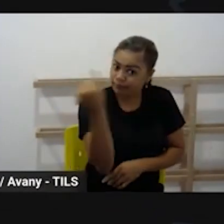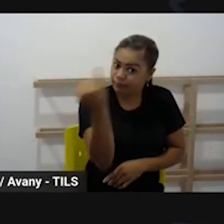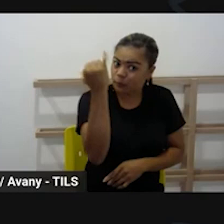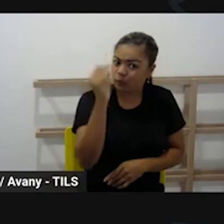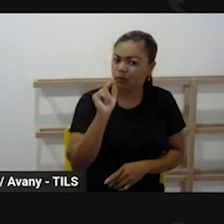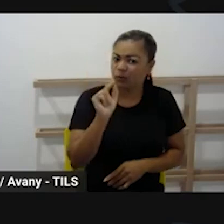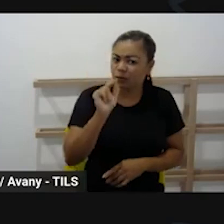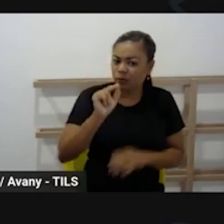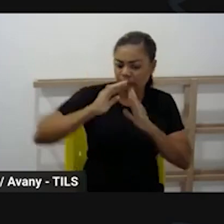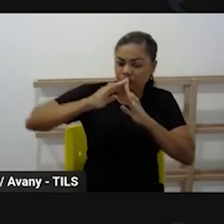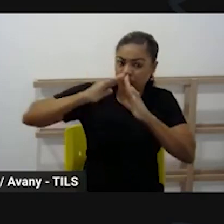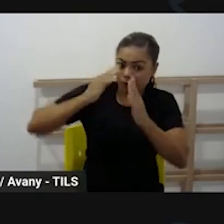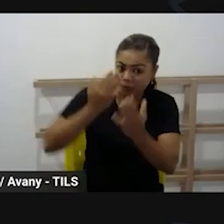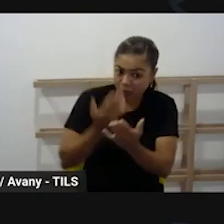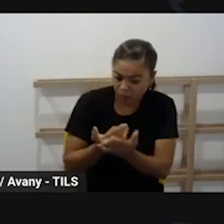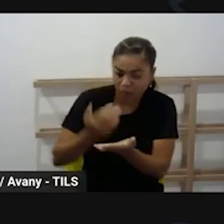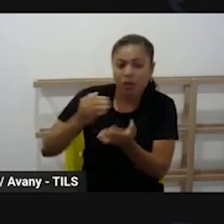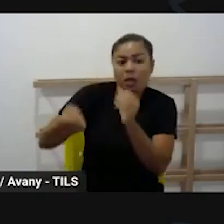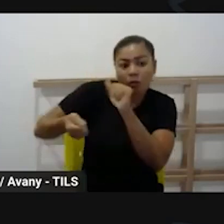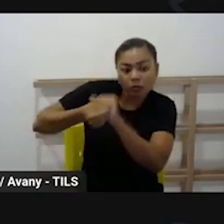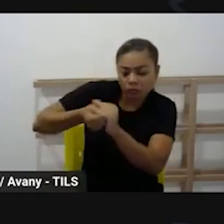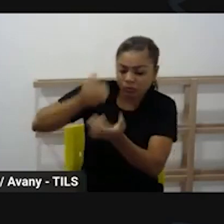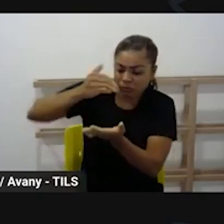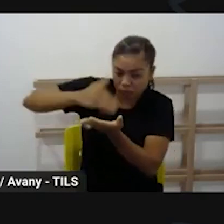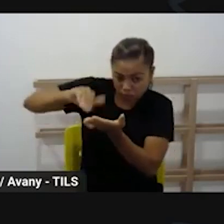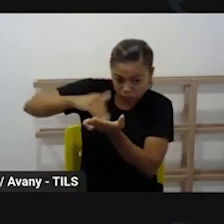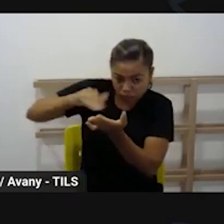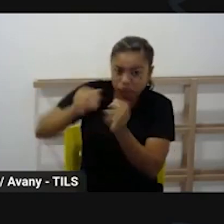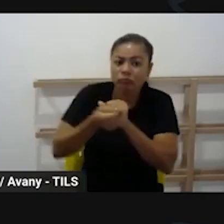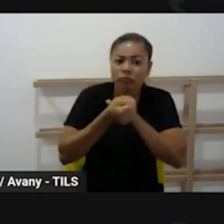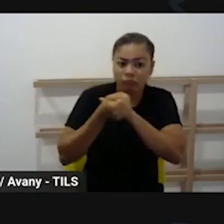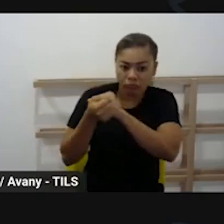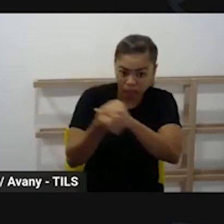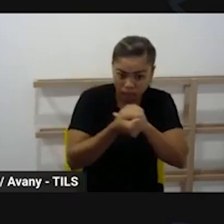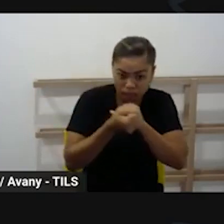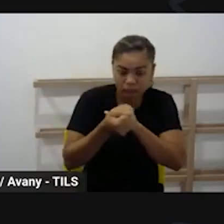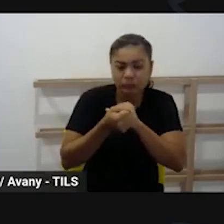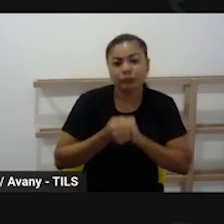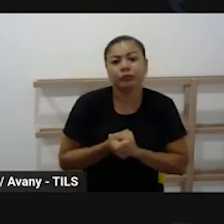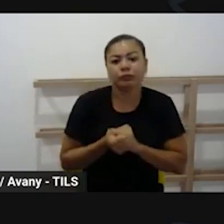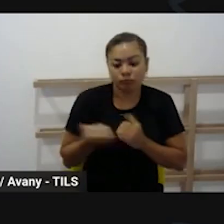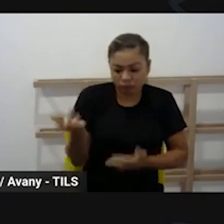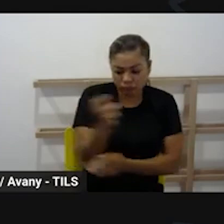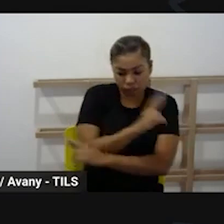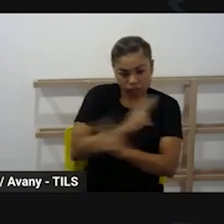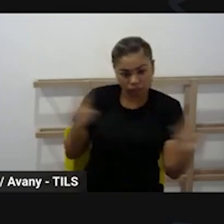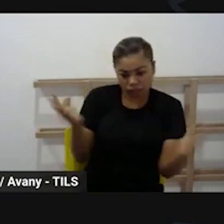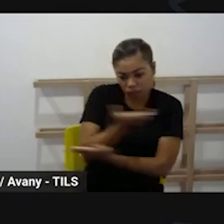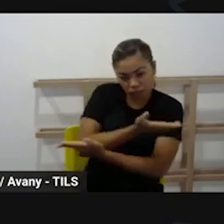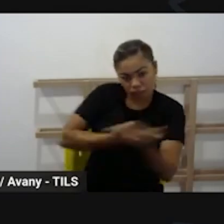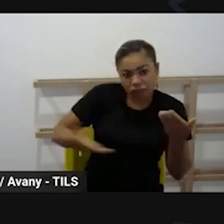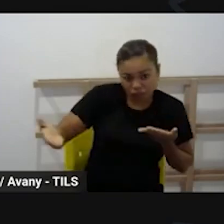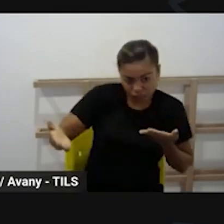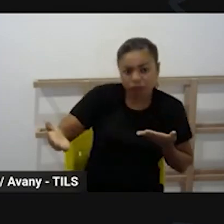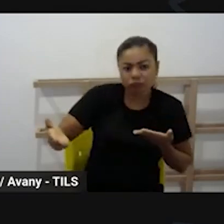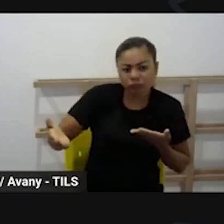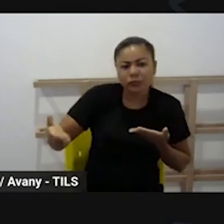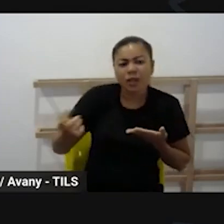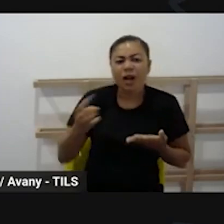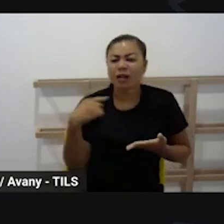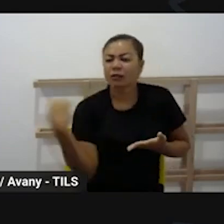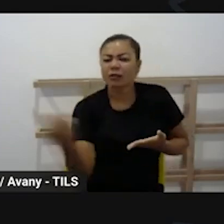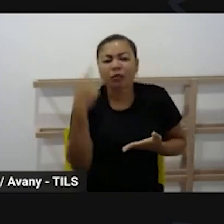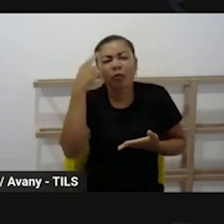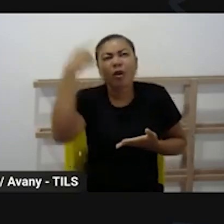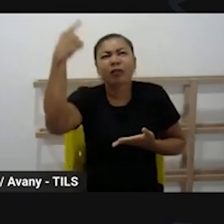Secretaria de Educação, com as orientações que a Divisão de Educação Infantil dá em relação à concepção, né? O que a gente pensa enquanto educação